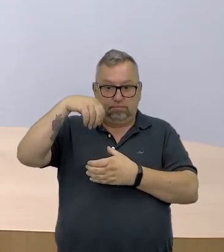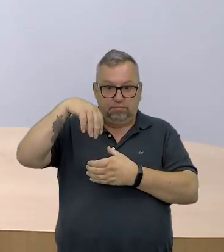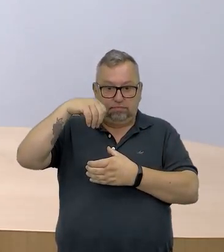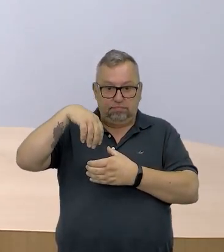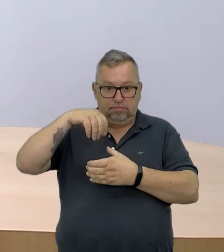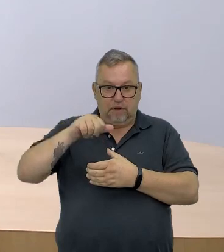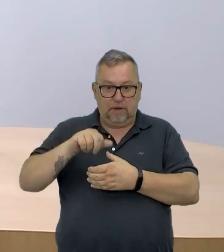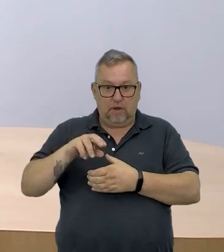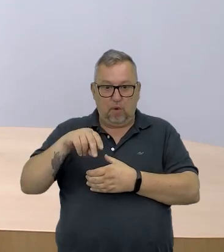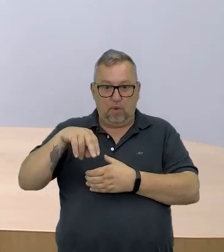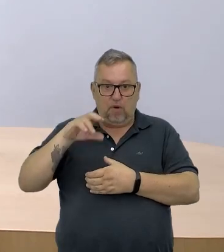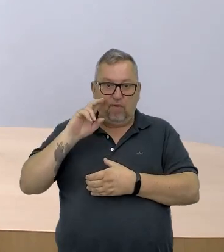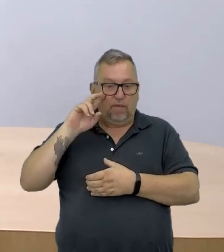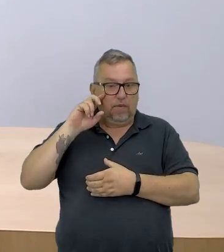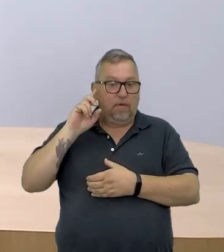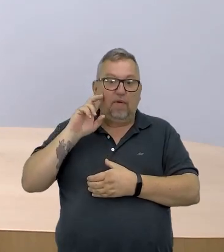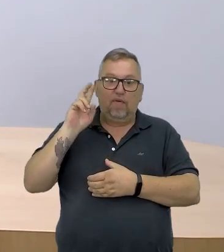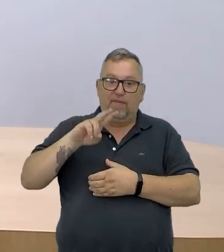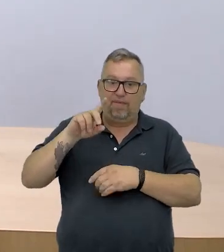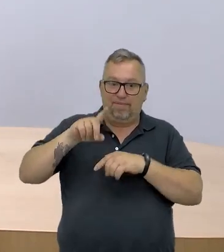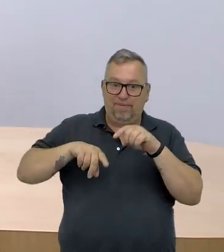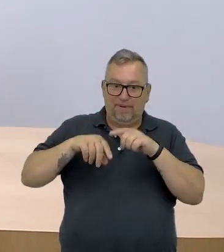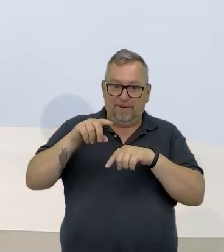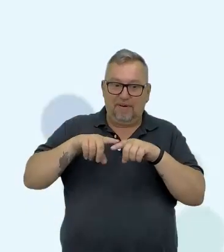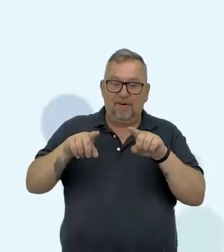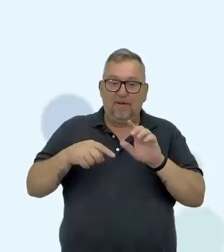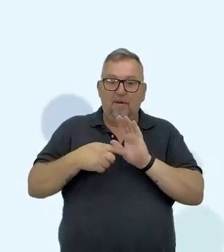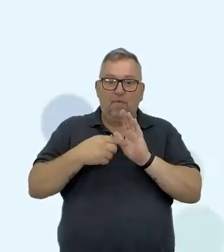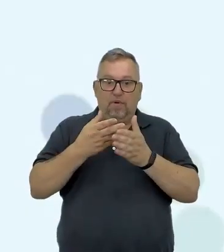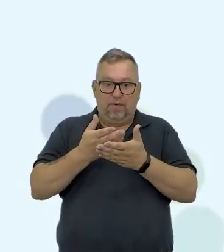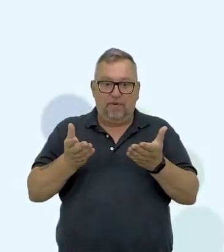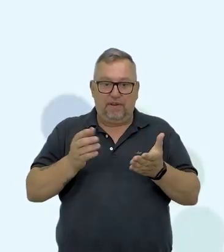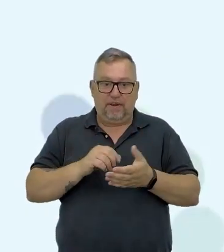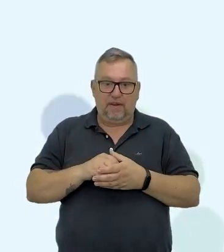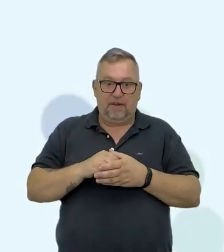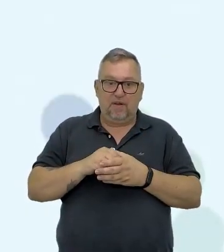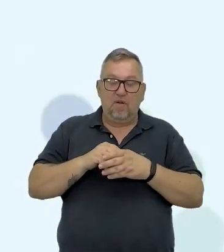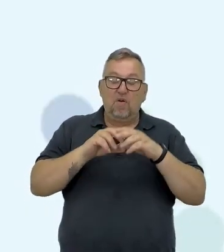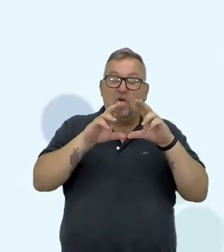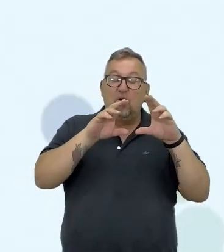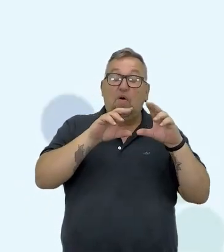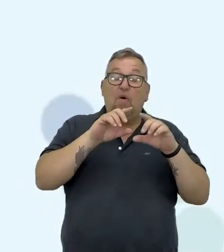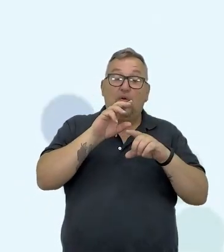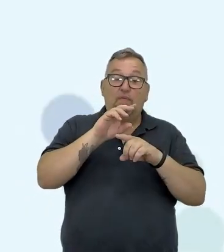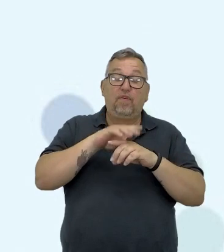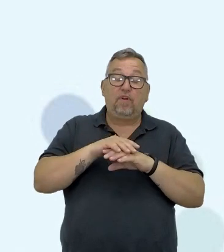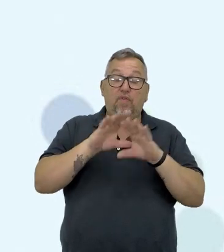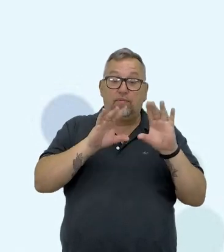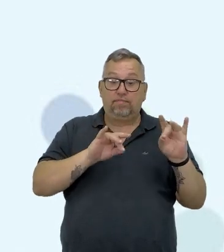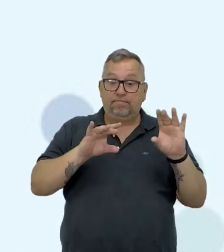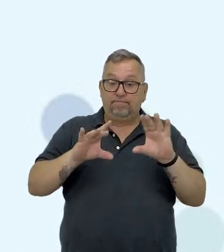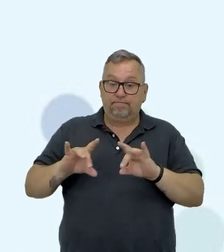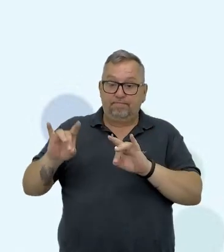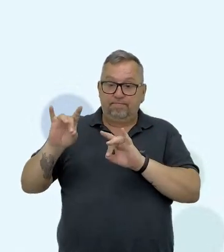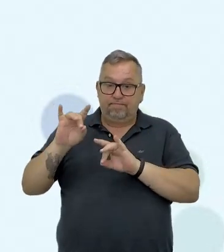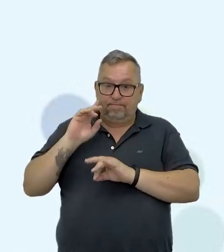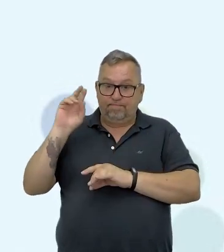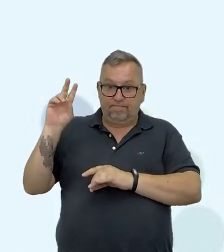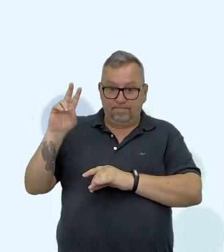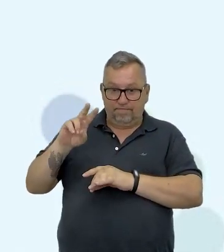Arduino. Nesse material, está aparecendo aí, ó. É um videozinho, é um vídeo do YouTube. Você que é professor,